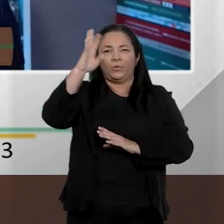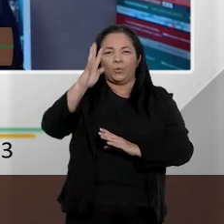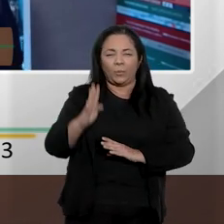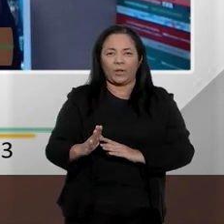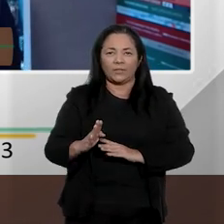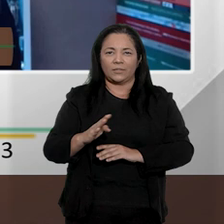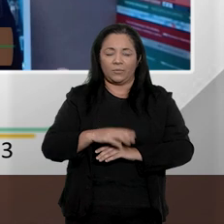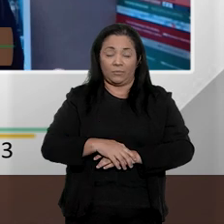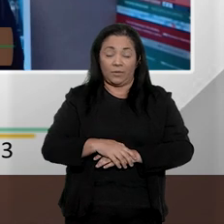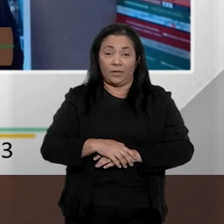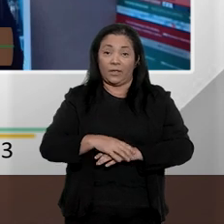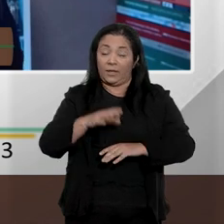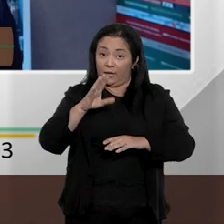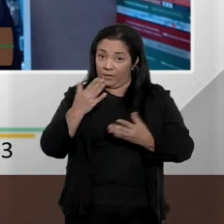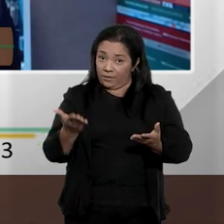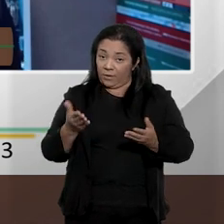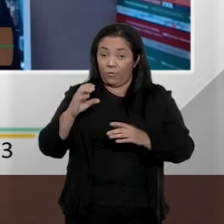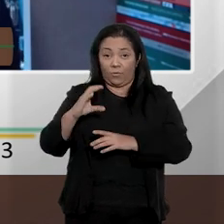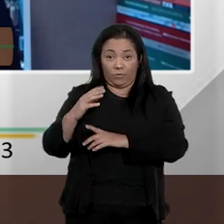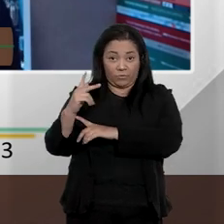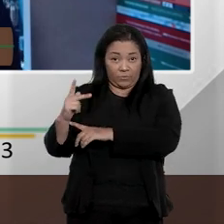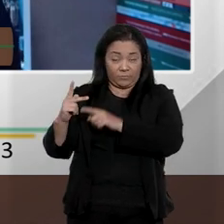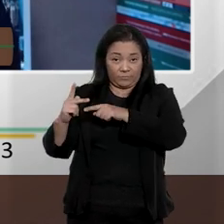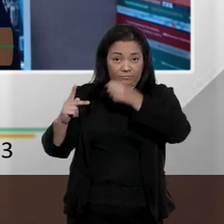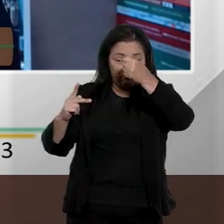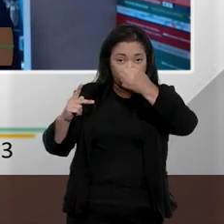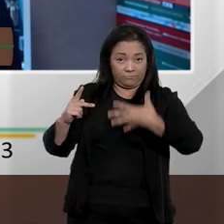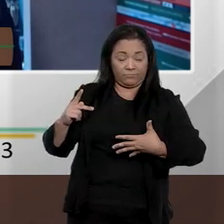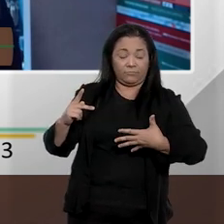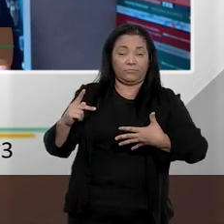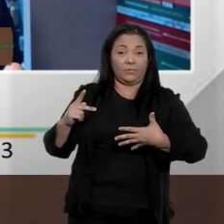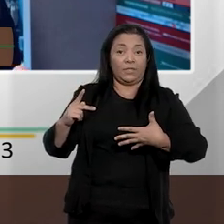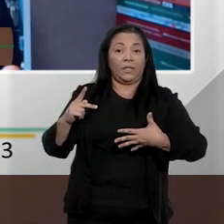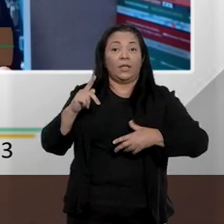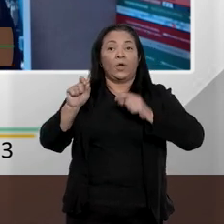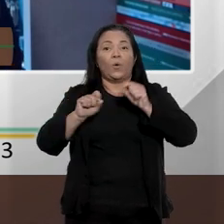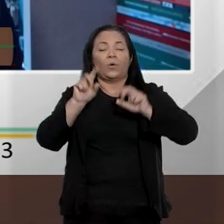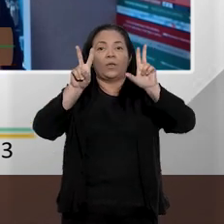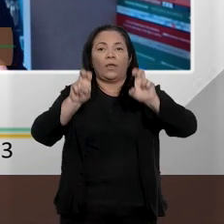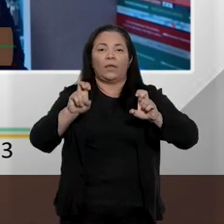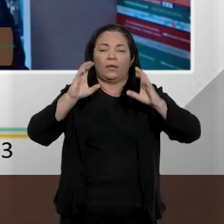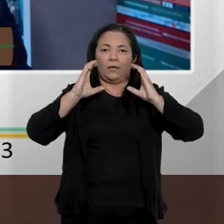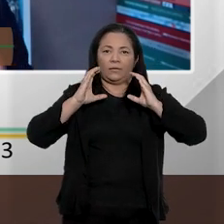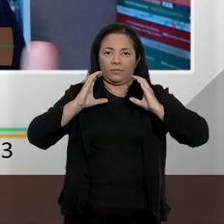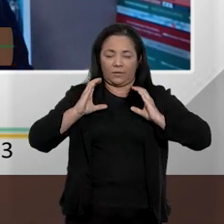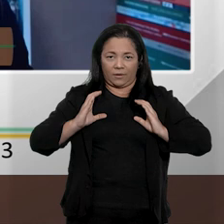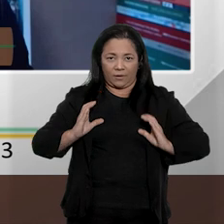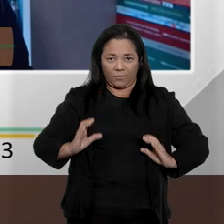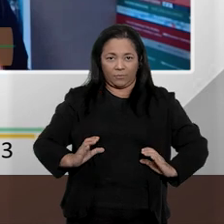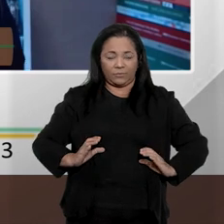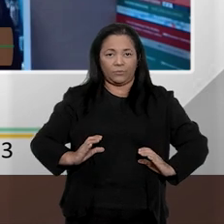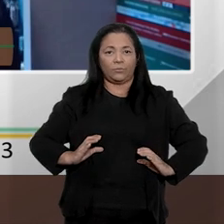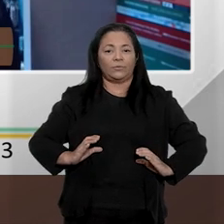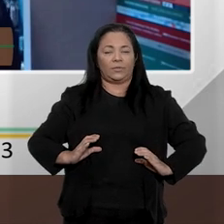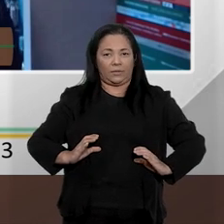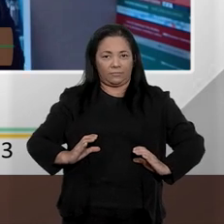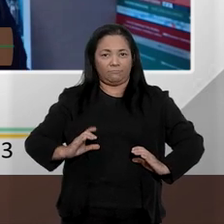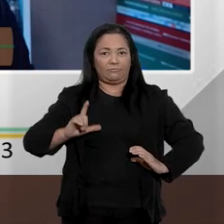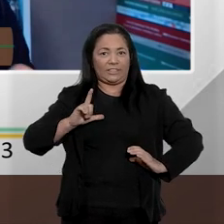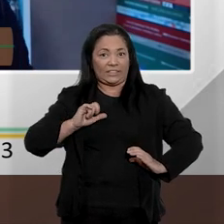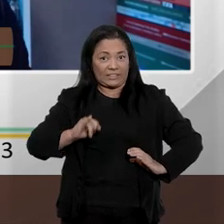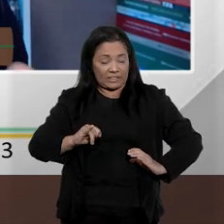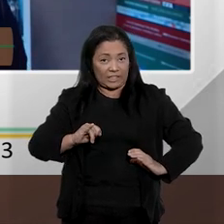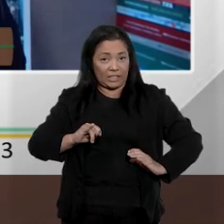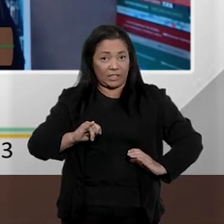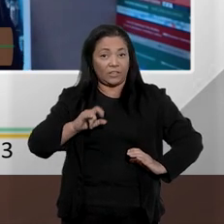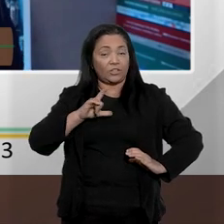a princípio, o tipo penal permite que a conduta atentatória a qualquer religião, a